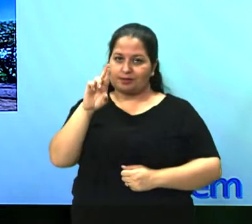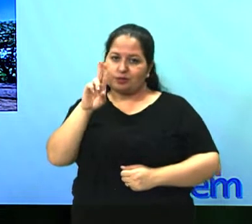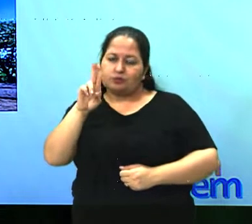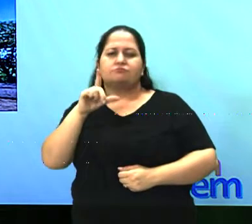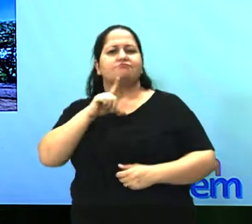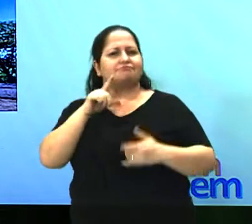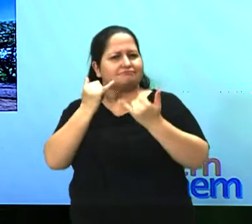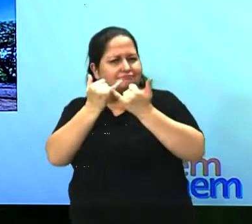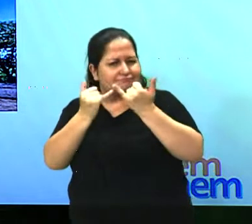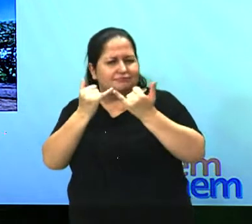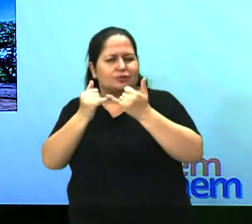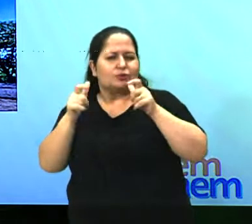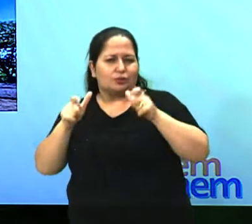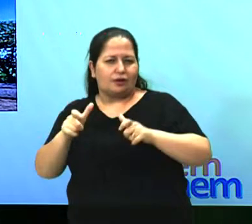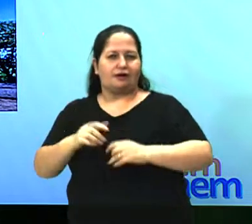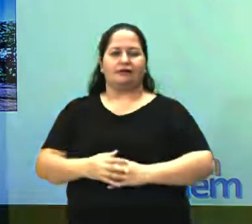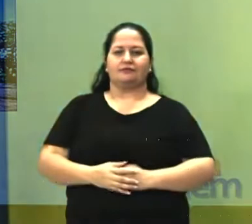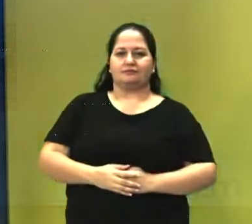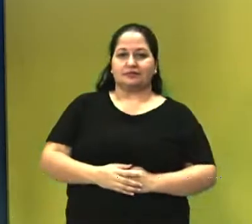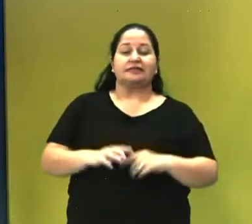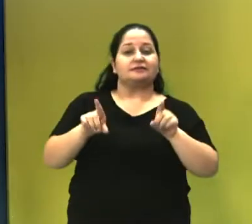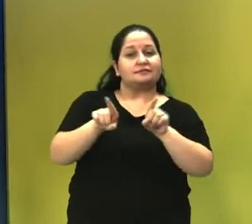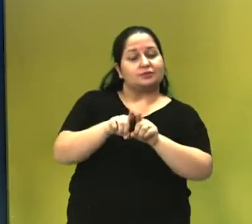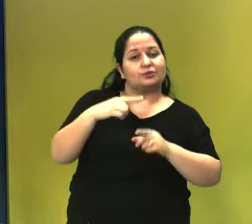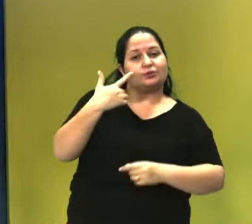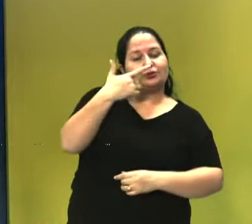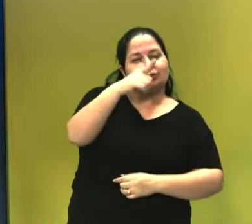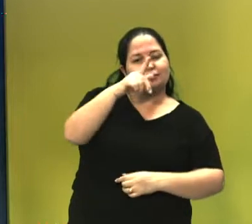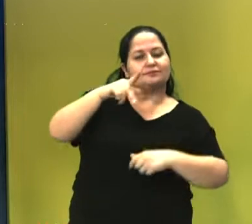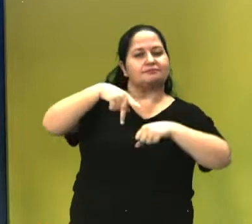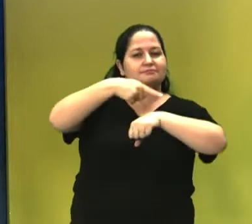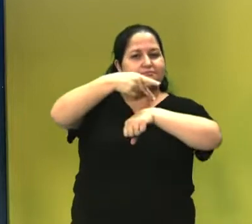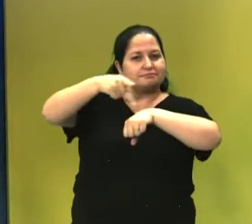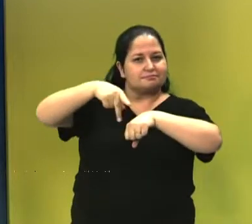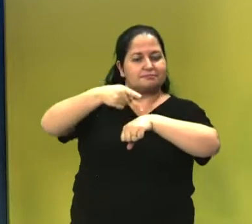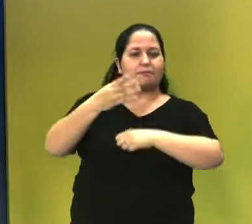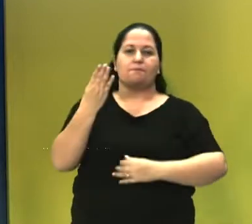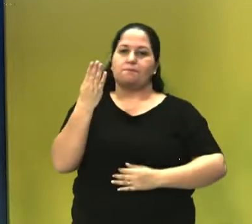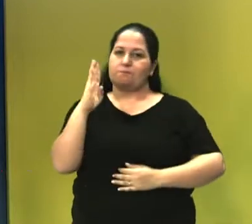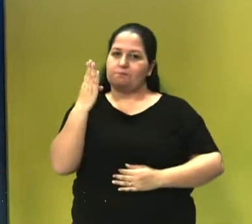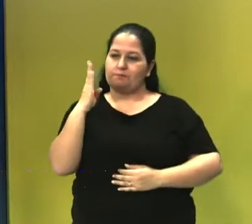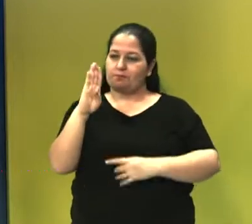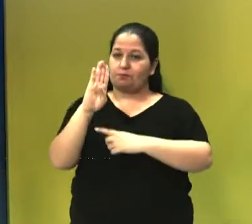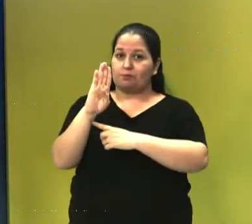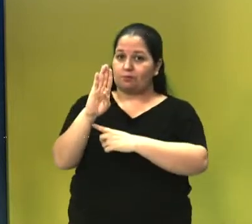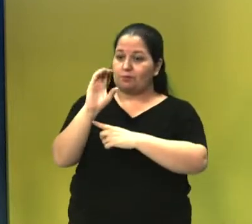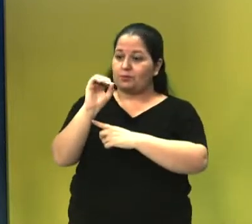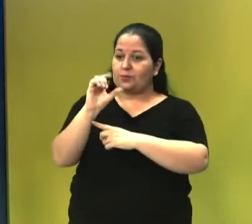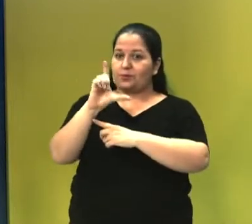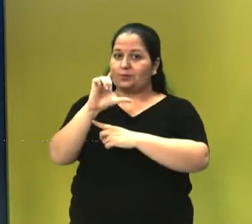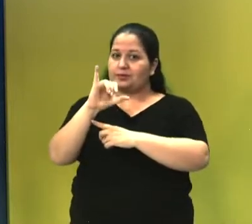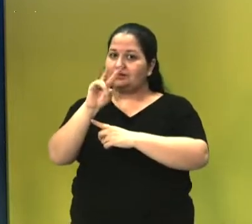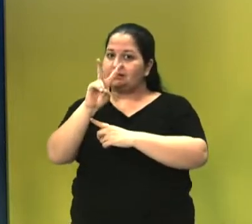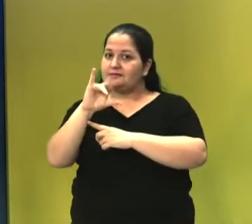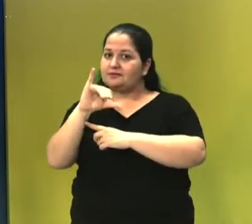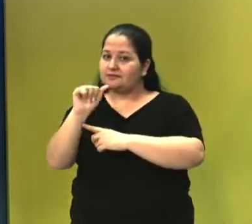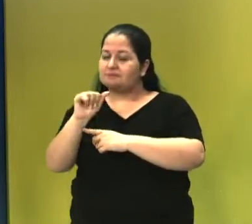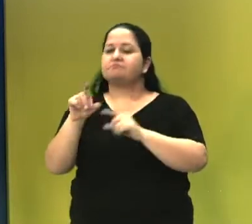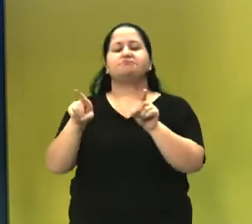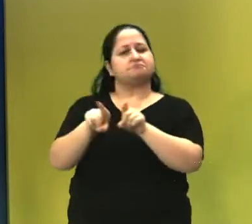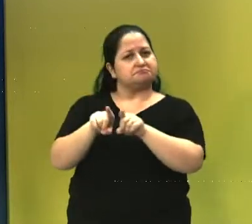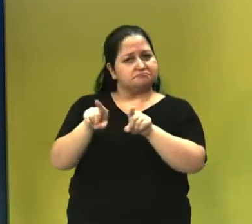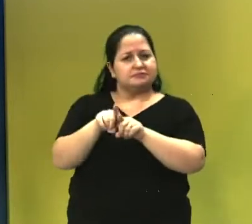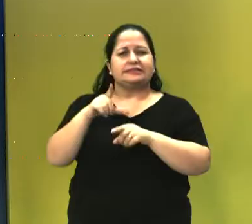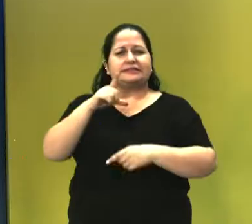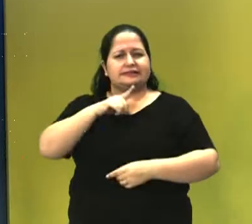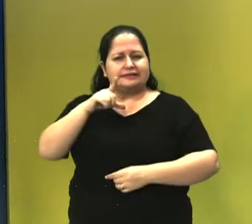cidades como Santa Cruz de la Sierra, na Bolívia. São lugares como esses, a gente percebe essa forte tendência